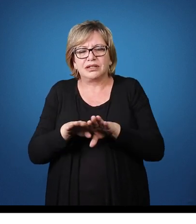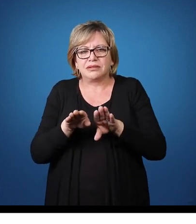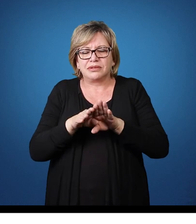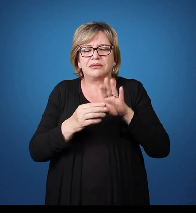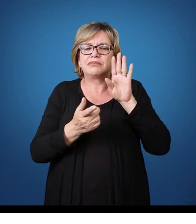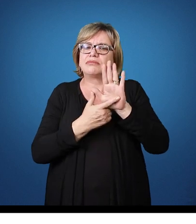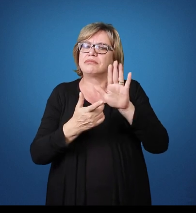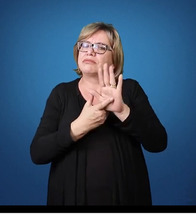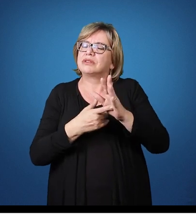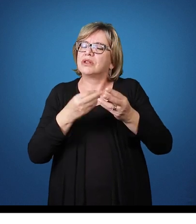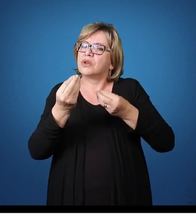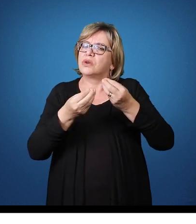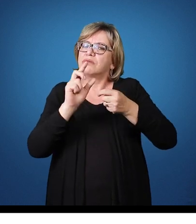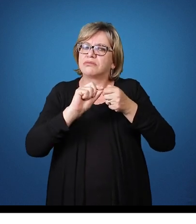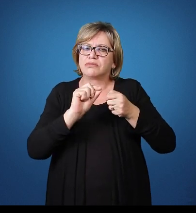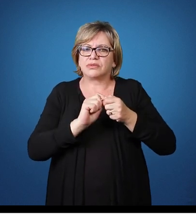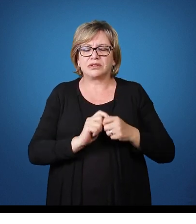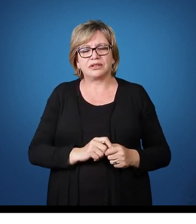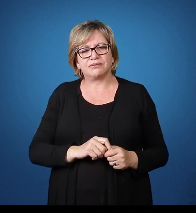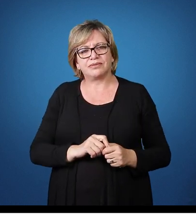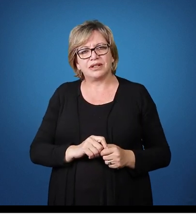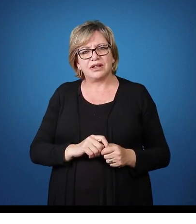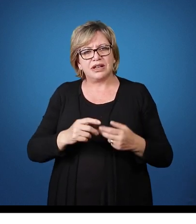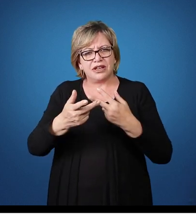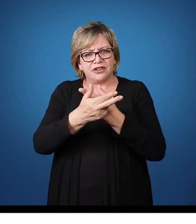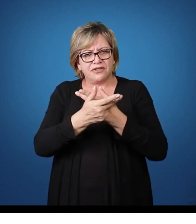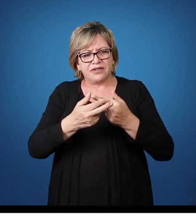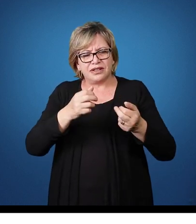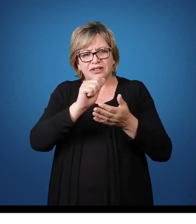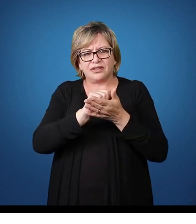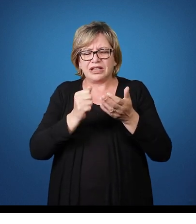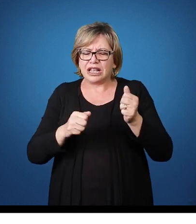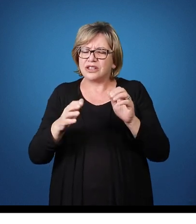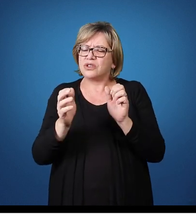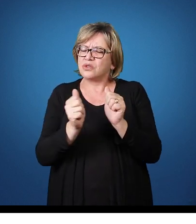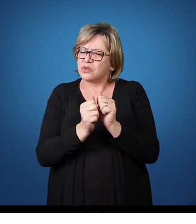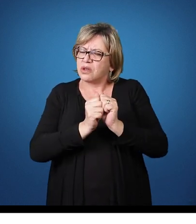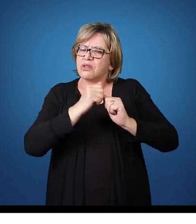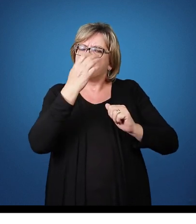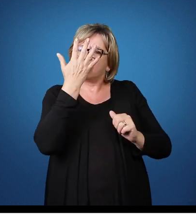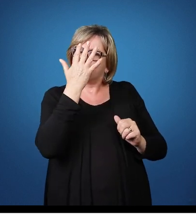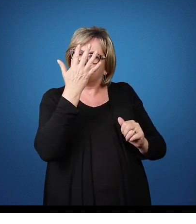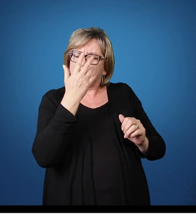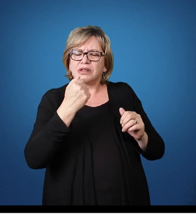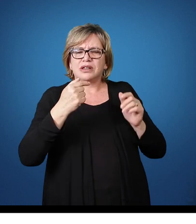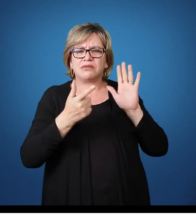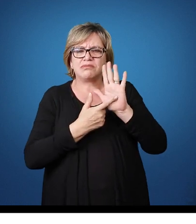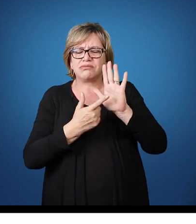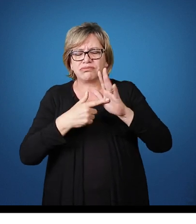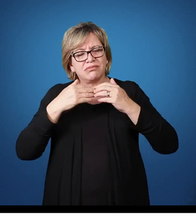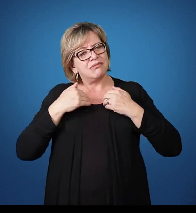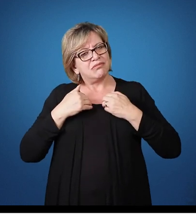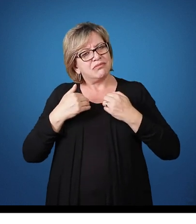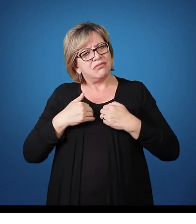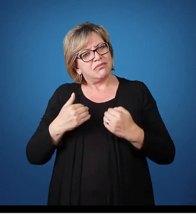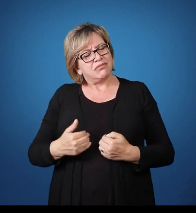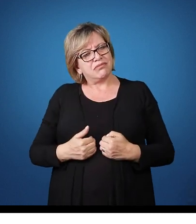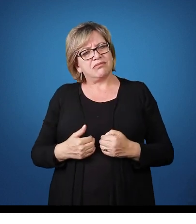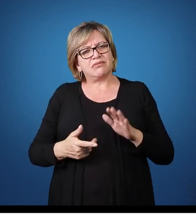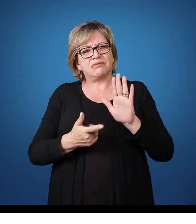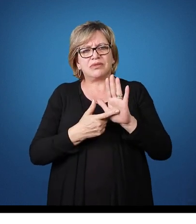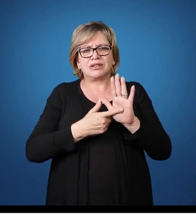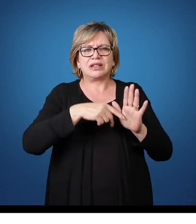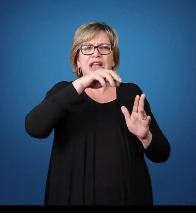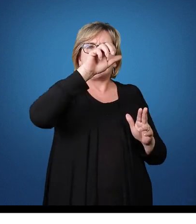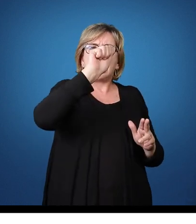também Então foram trabalhados Junto com o espelho Reconhecendo as partes do corpo Mostrando